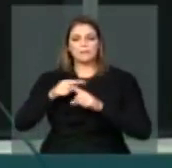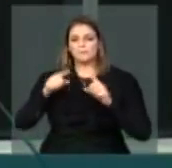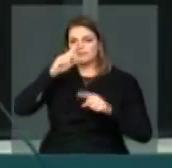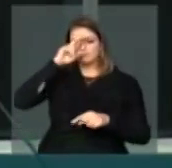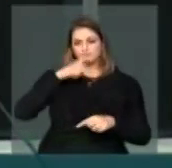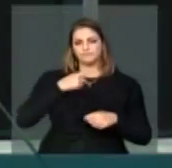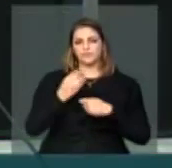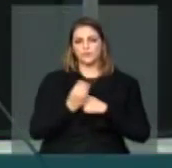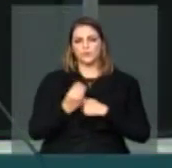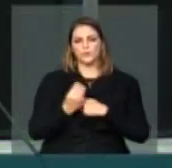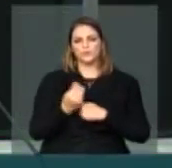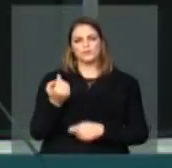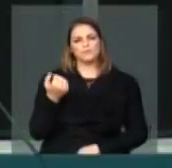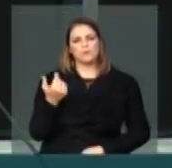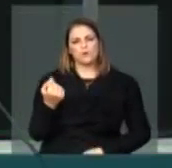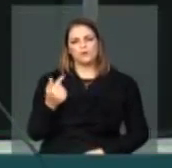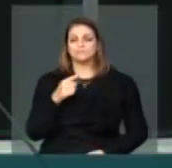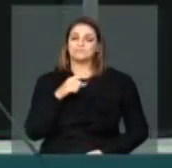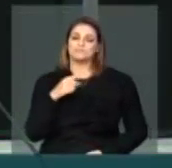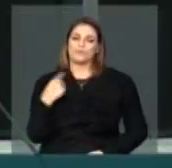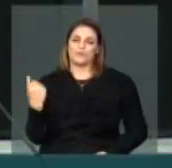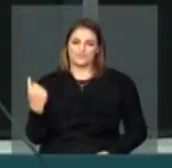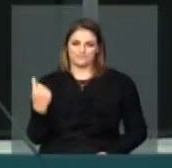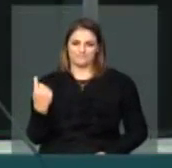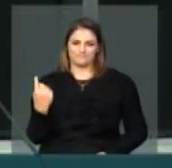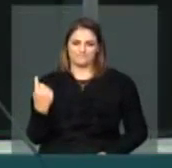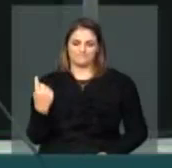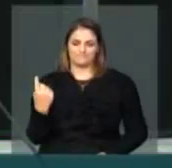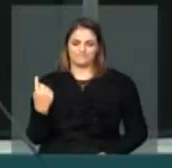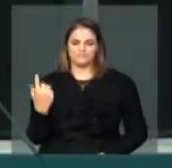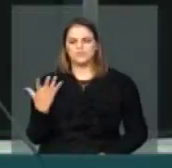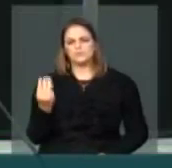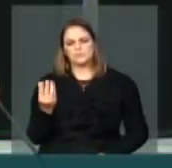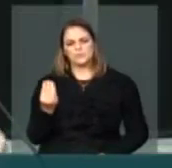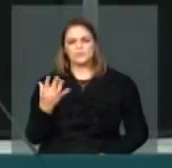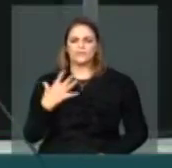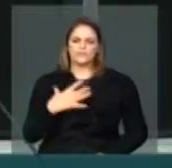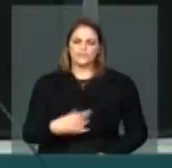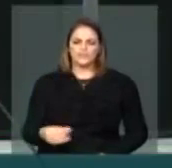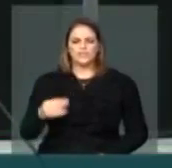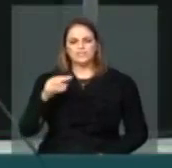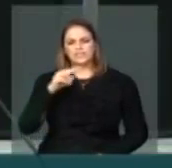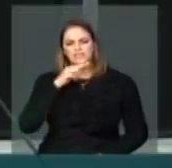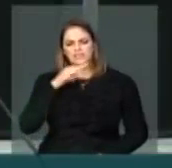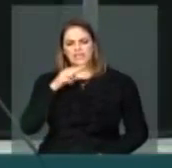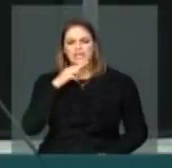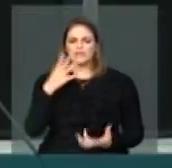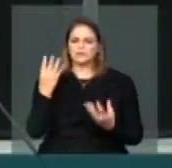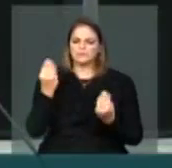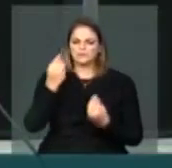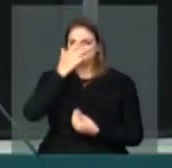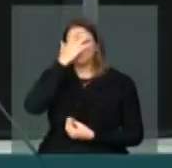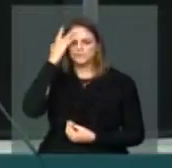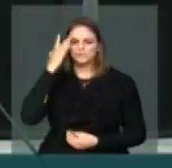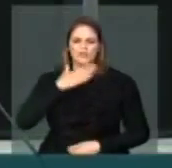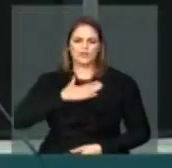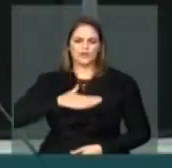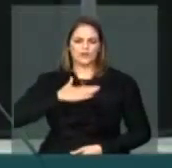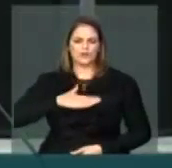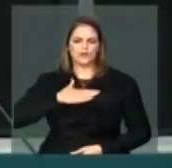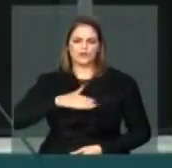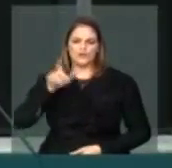deixando filhos, netos e uma legião de pessoas que vão ter o exemplo dele, de